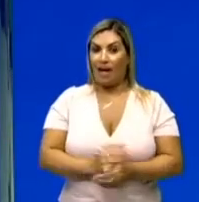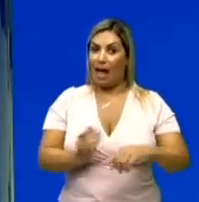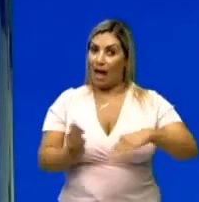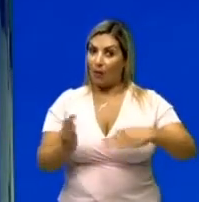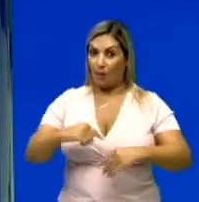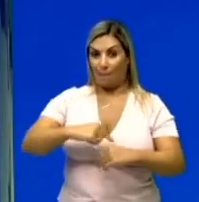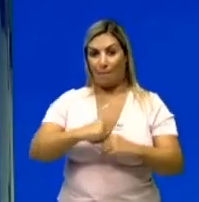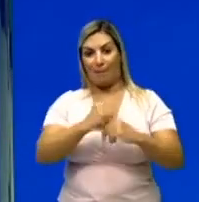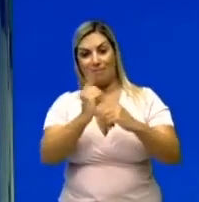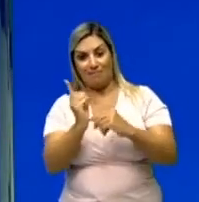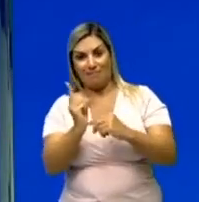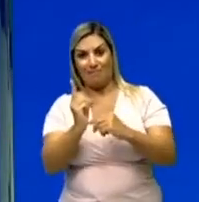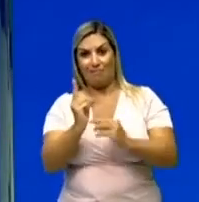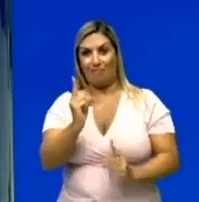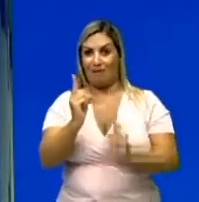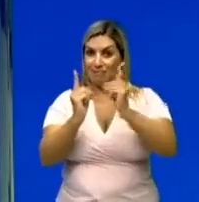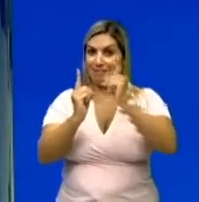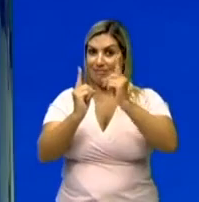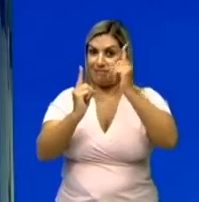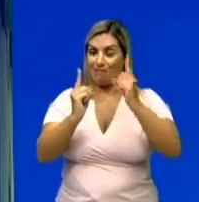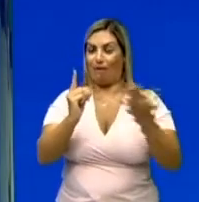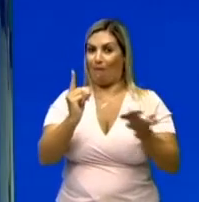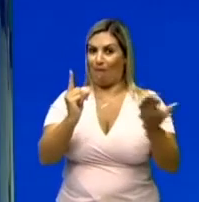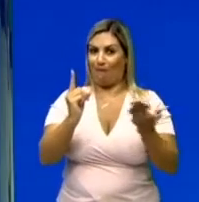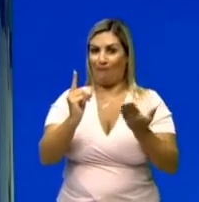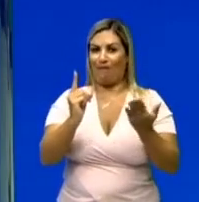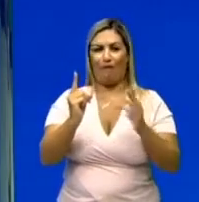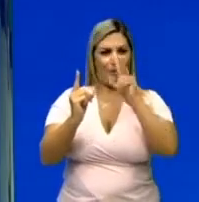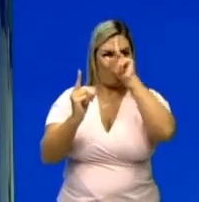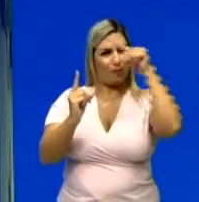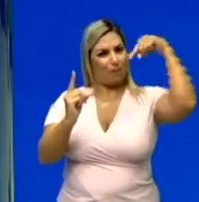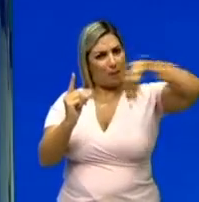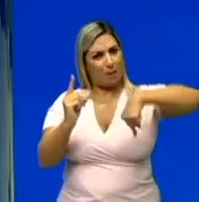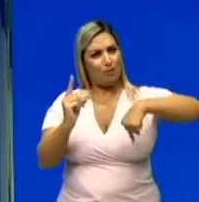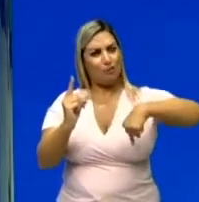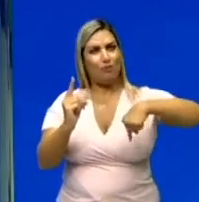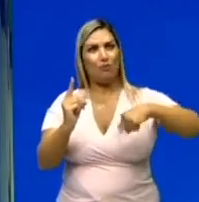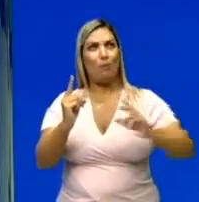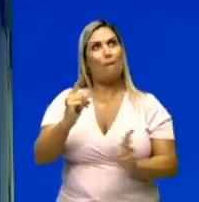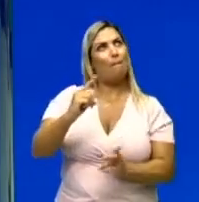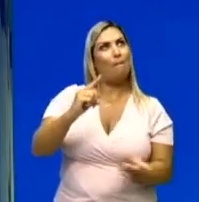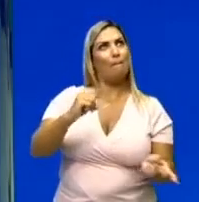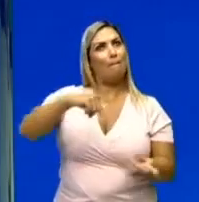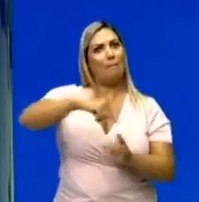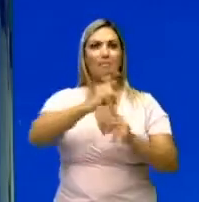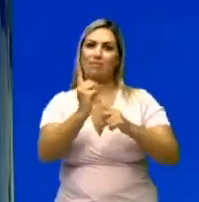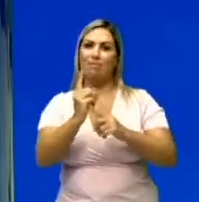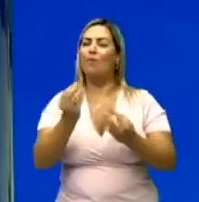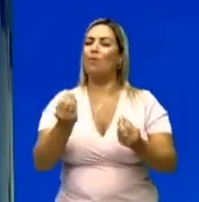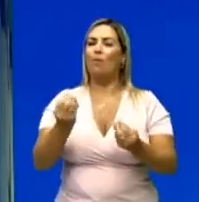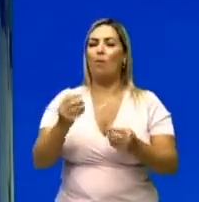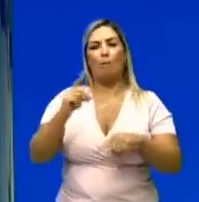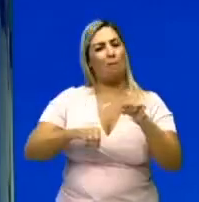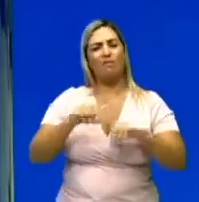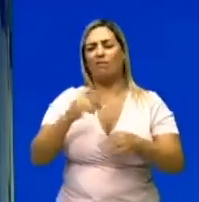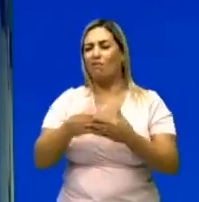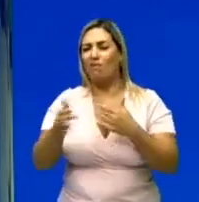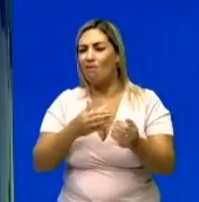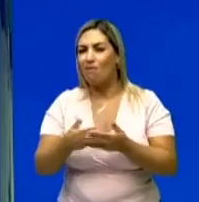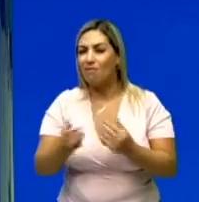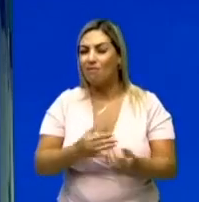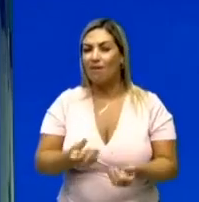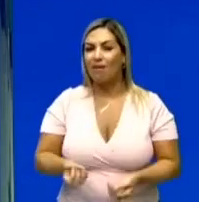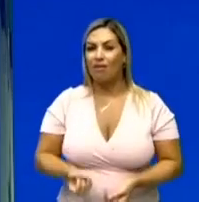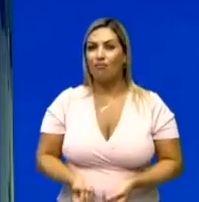deslocamento está para cima. O deslocamento é para cima e a força está para baixo. Como é que acontece isso? Ora, quando você pega um objeto qualquer